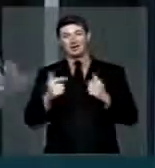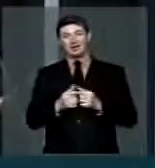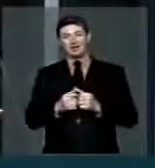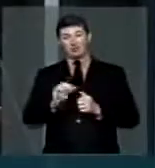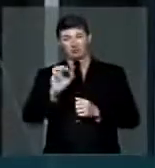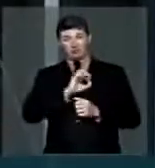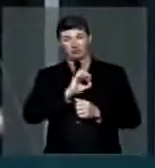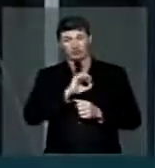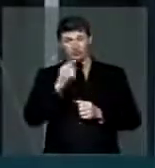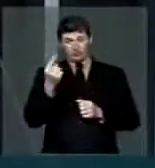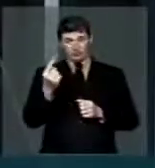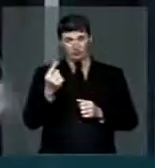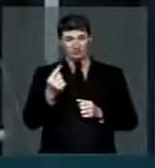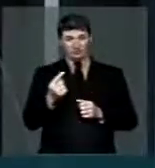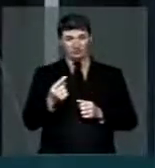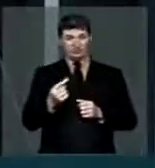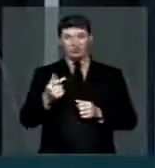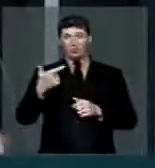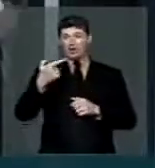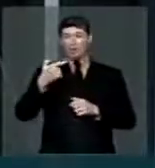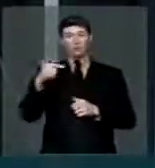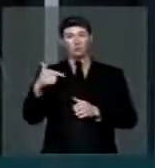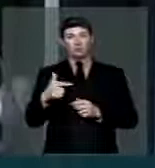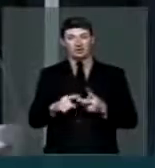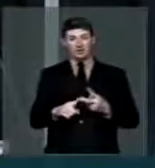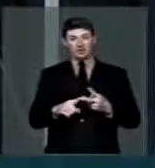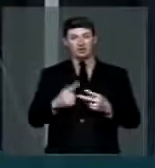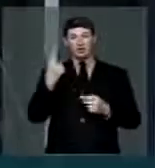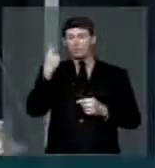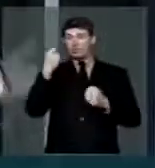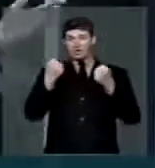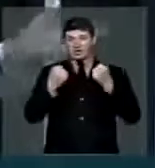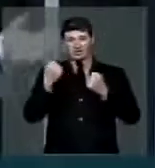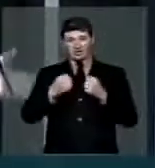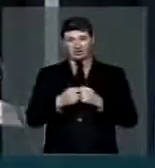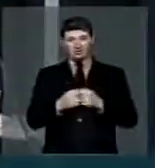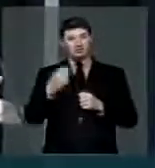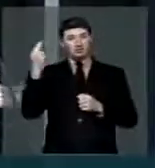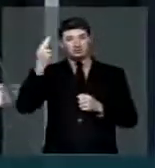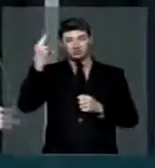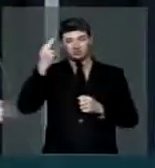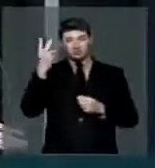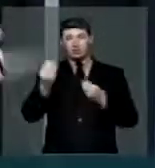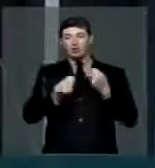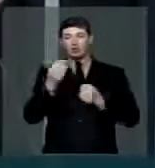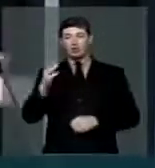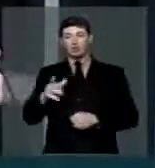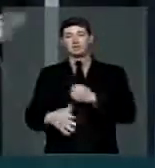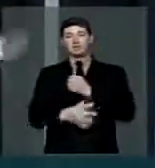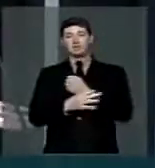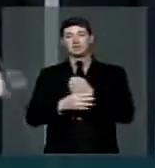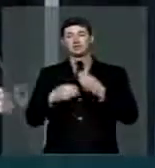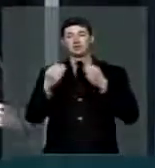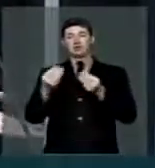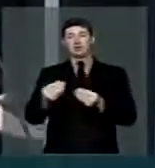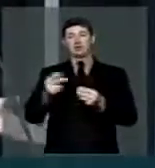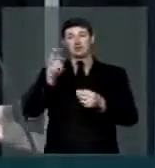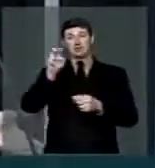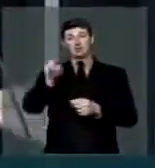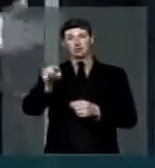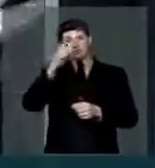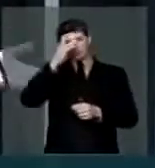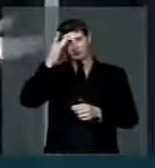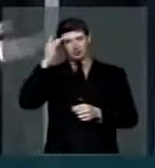um policial mal armado, com uma viatura, não tem condições de dar segurança para 5 mil pessoas.